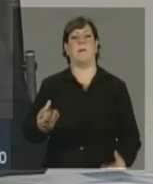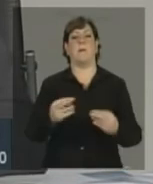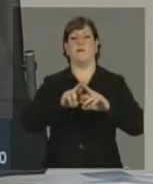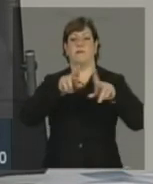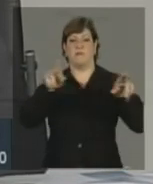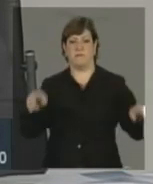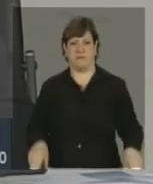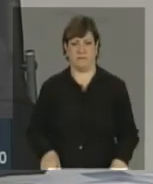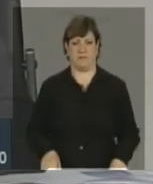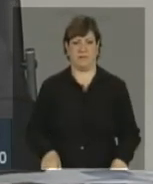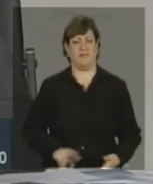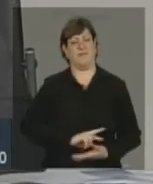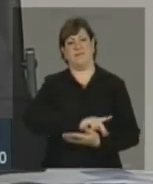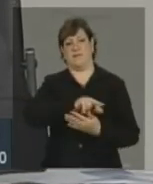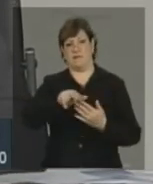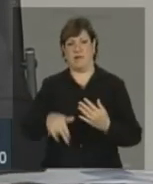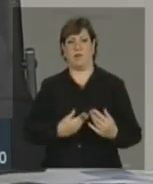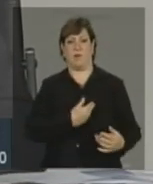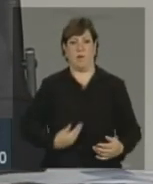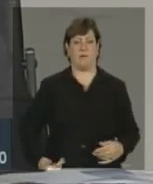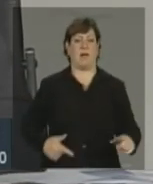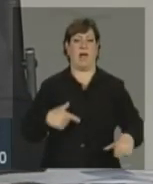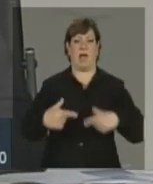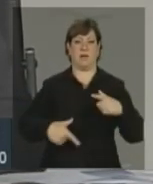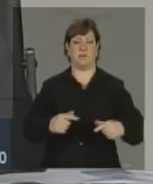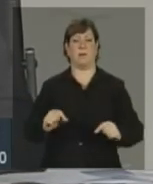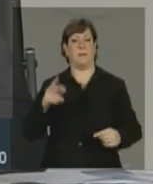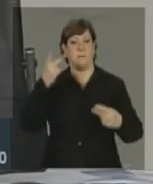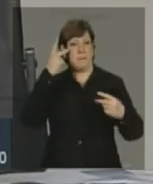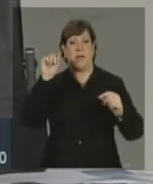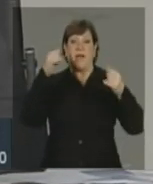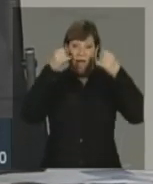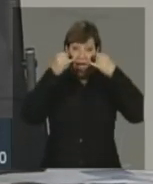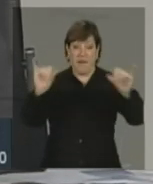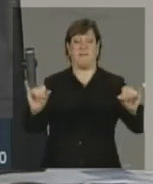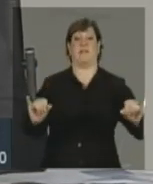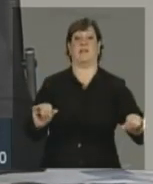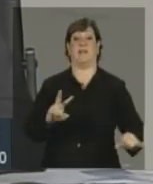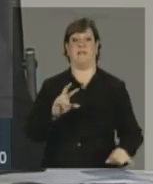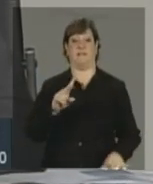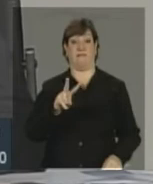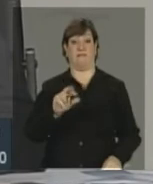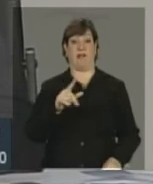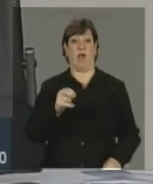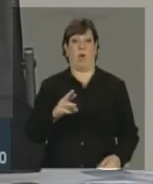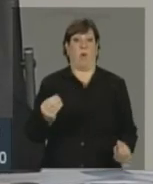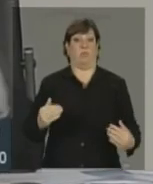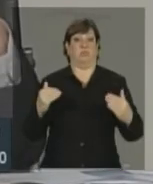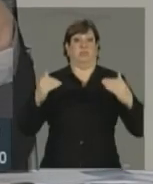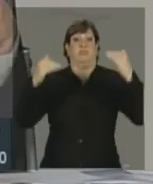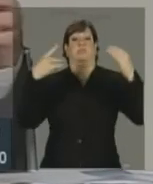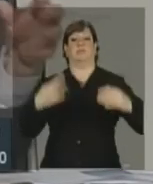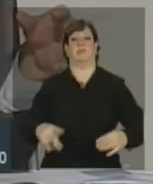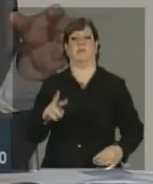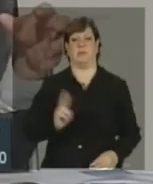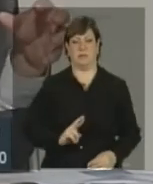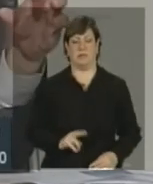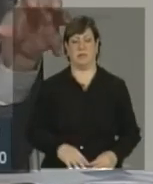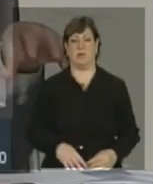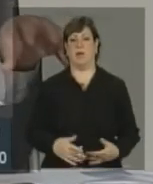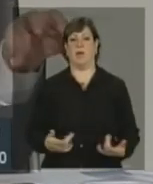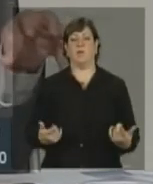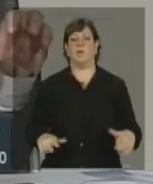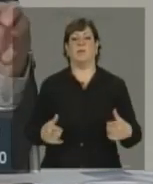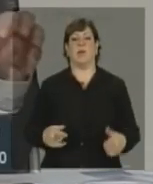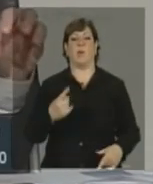em várias frentes para evitar uma valorização excessiva. Então, não há um efeito que isoladamente